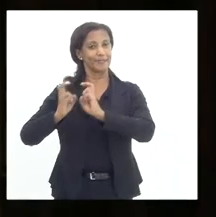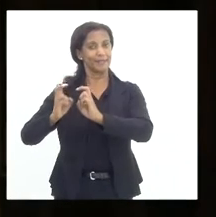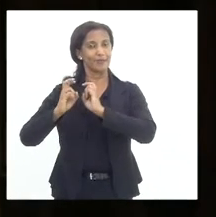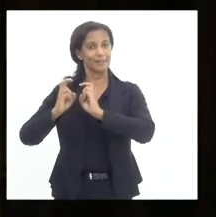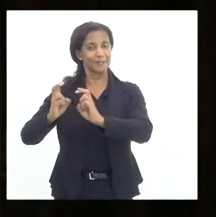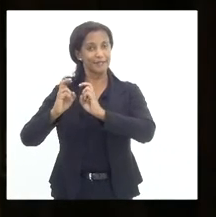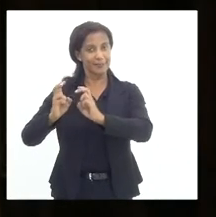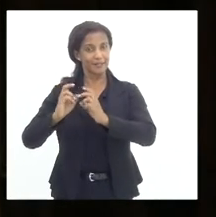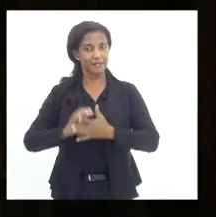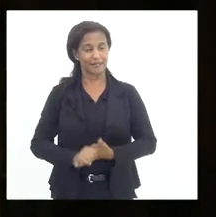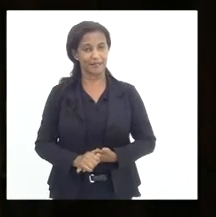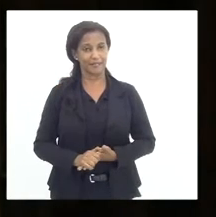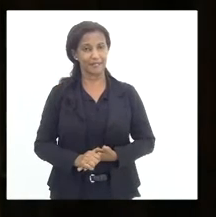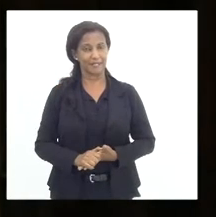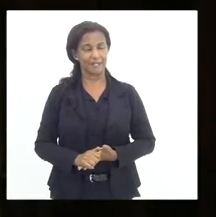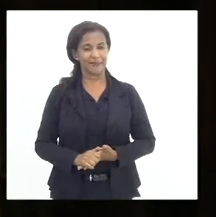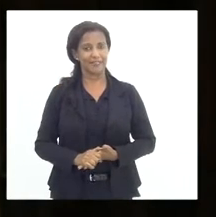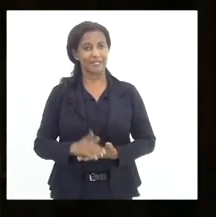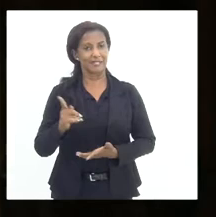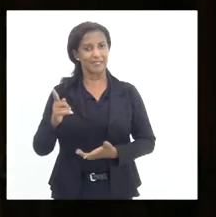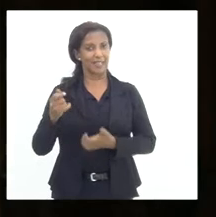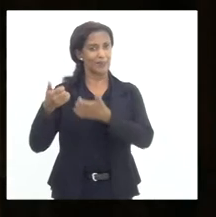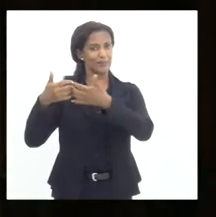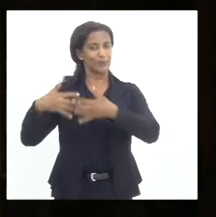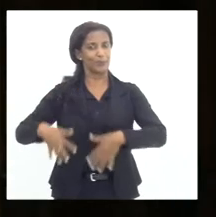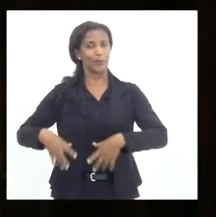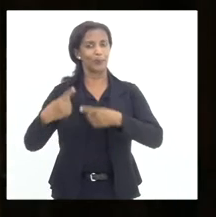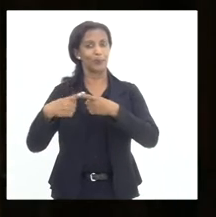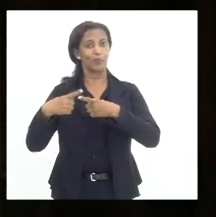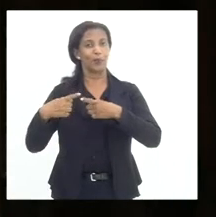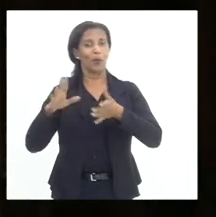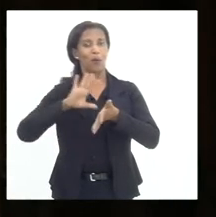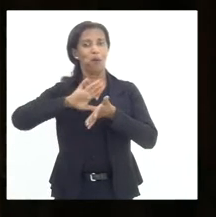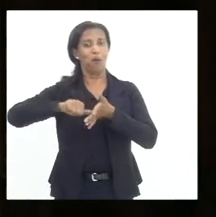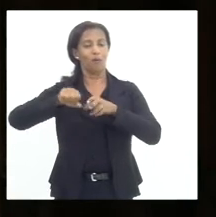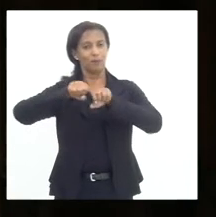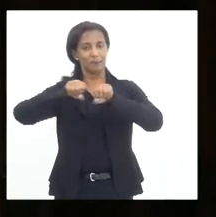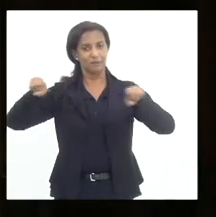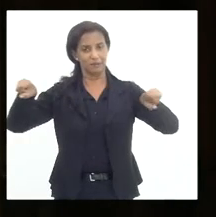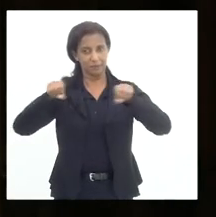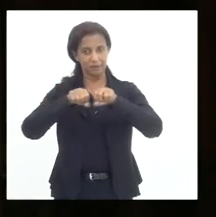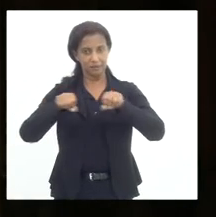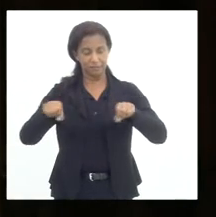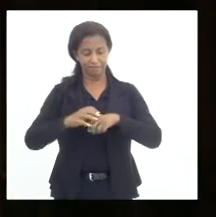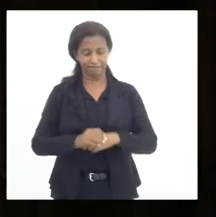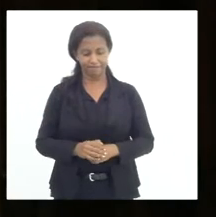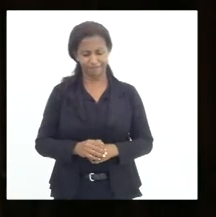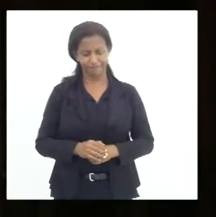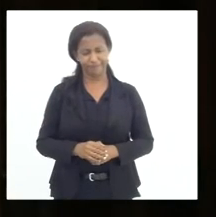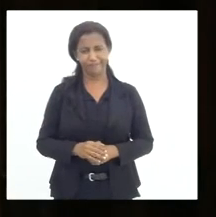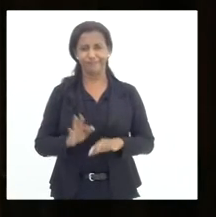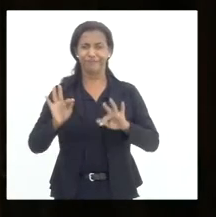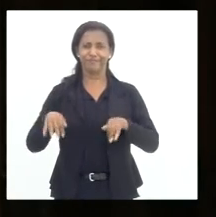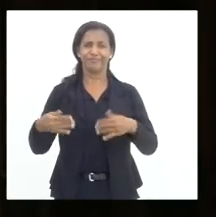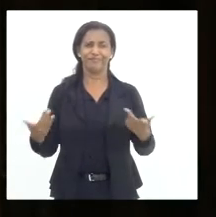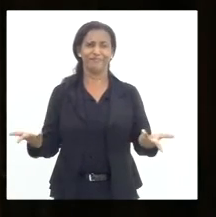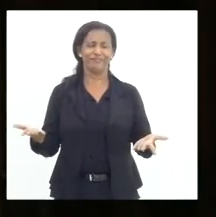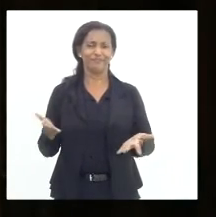estar prejudicado por roubo de cabos. É o fim da picada,